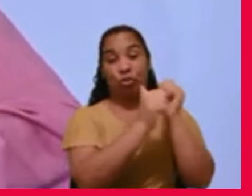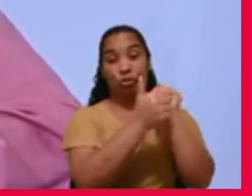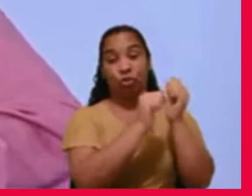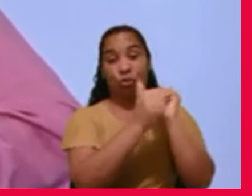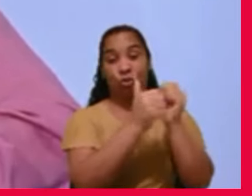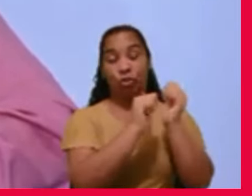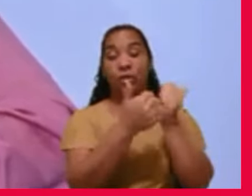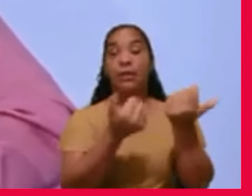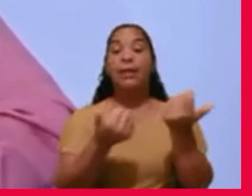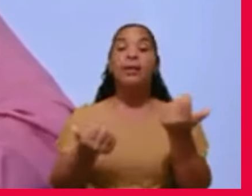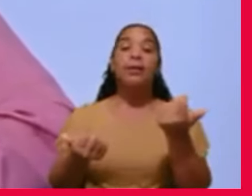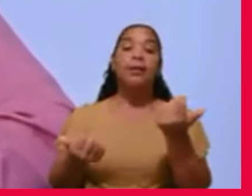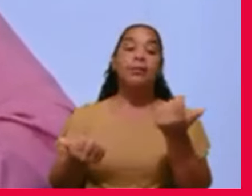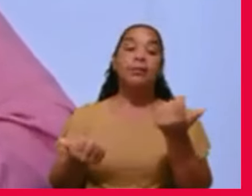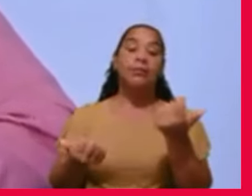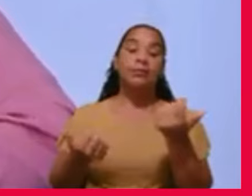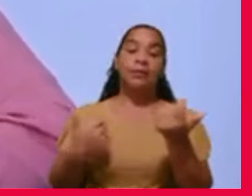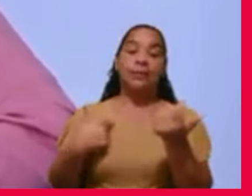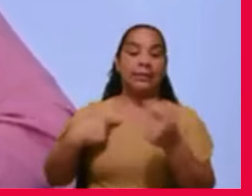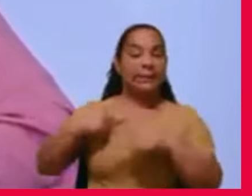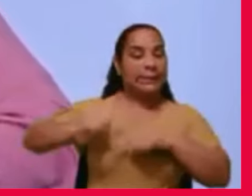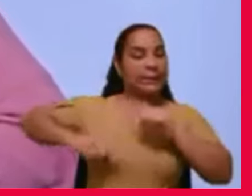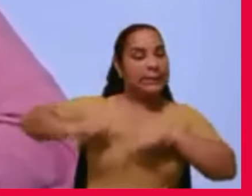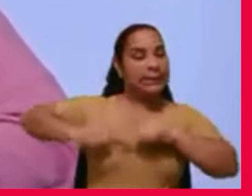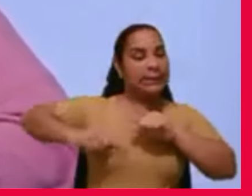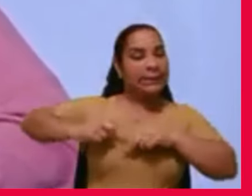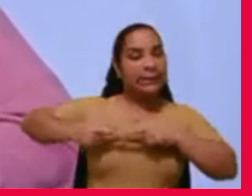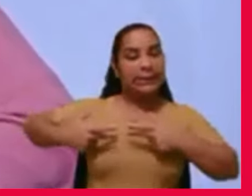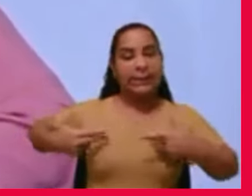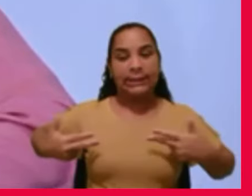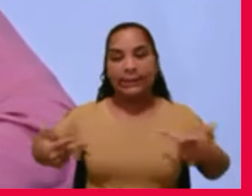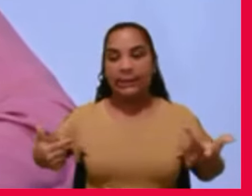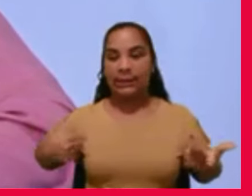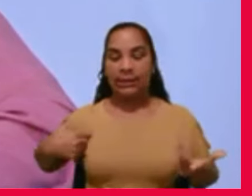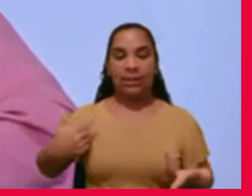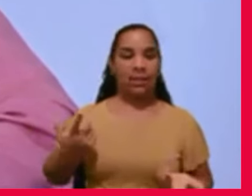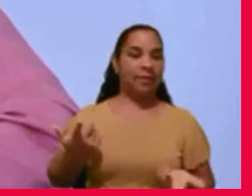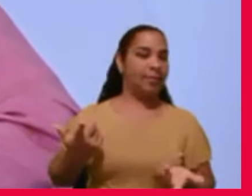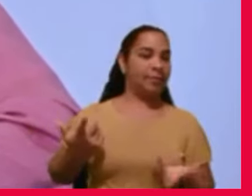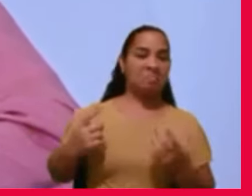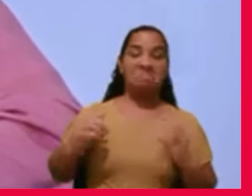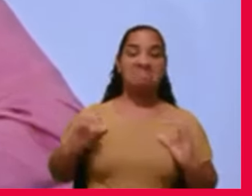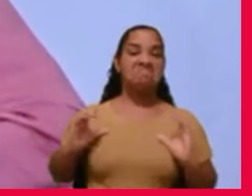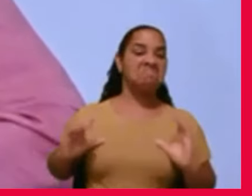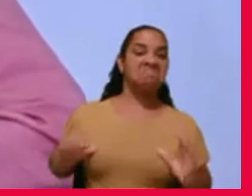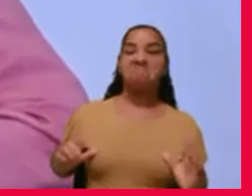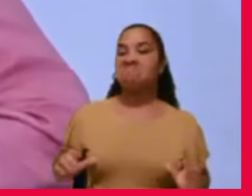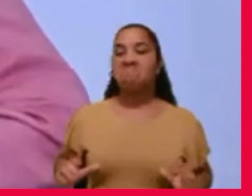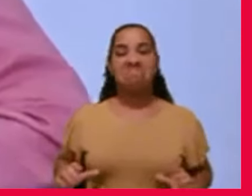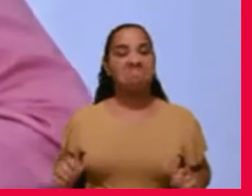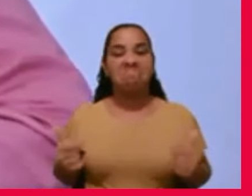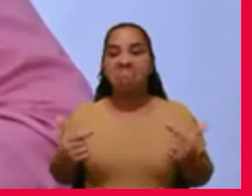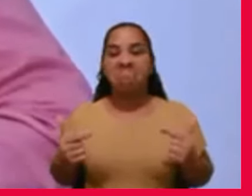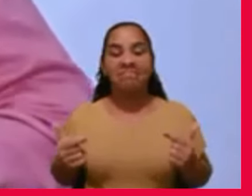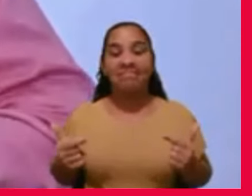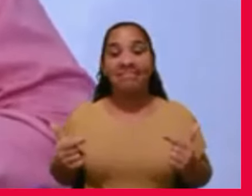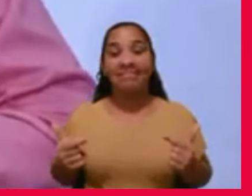ignominiosas, nos desvios de conduta moral. Então, os